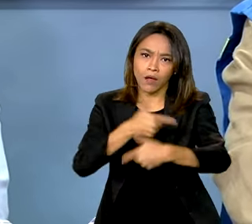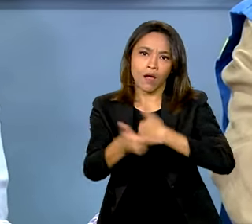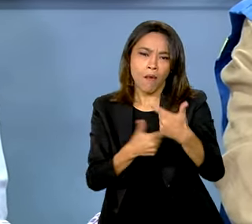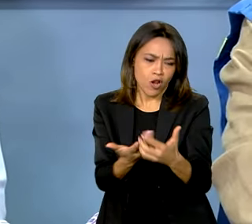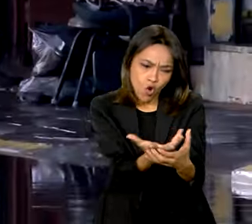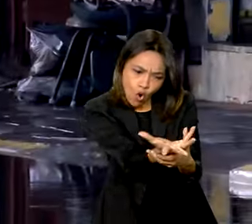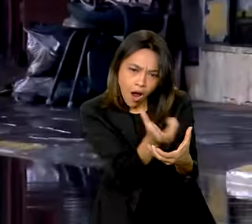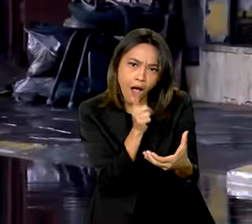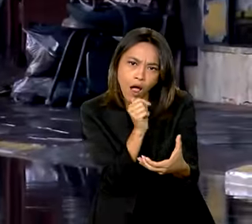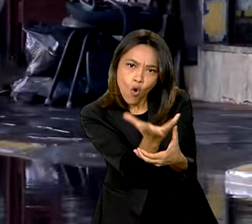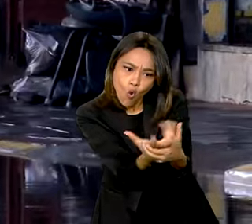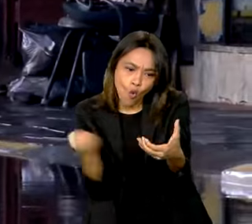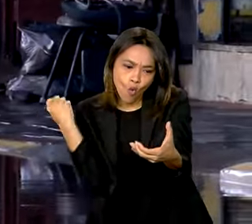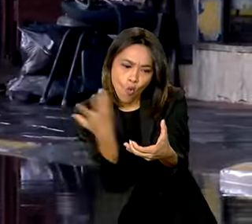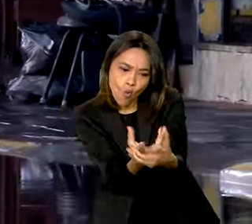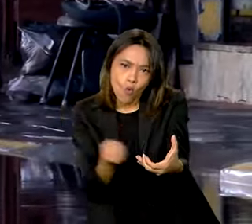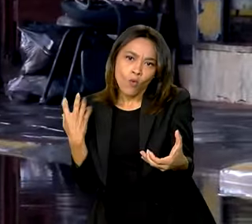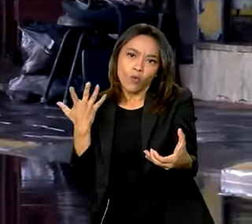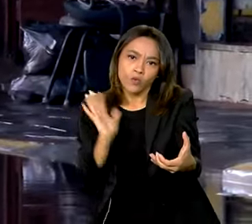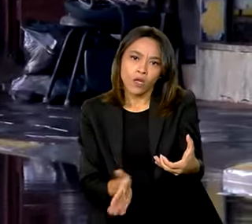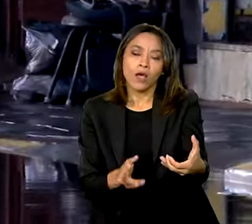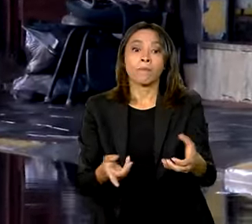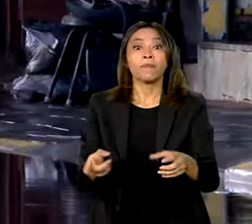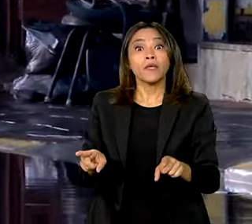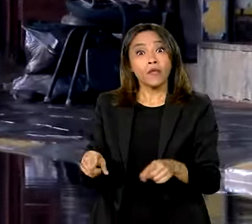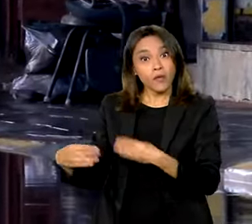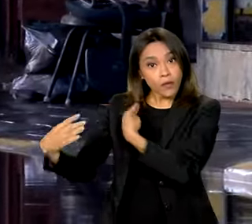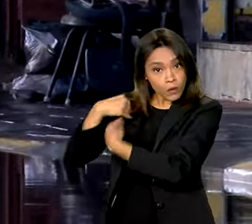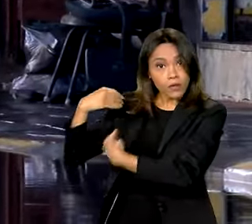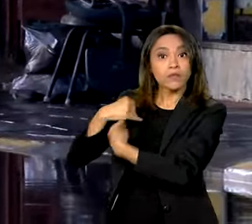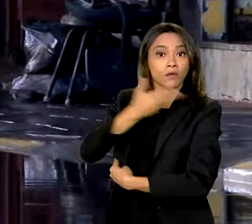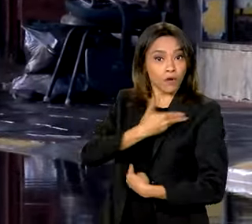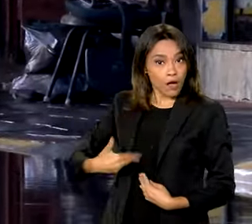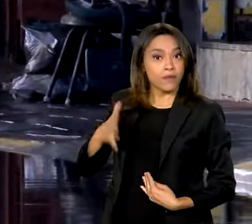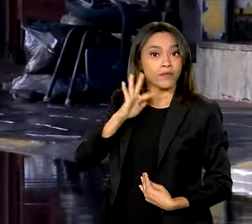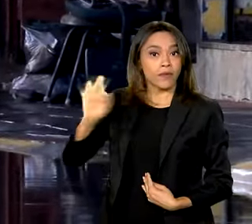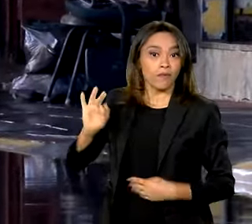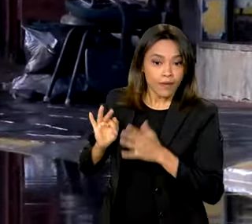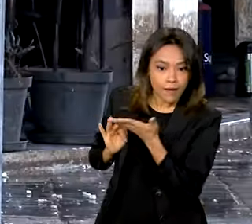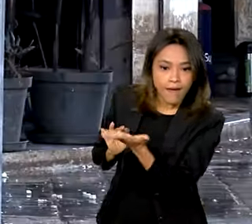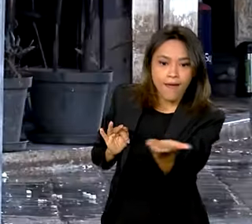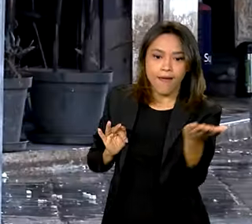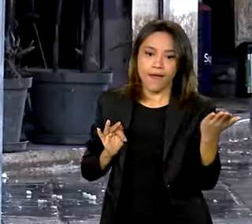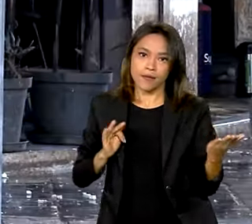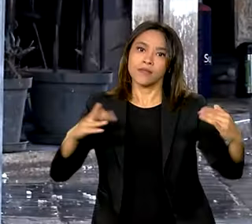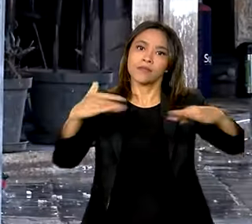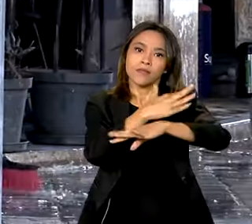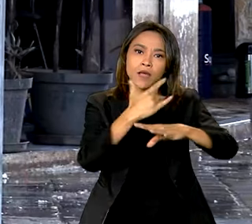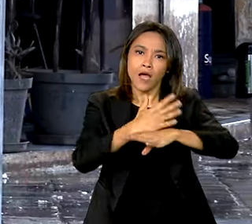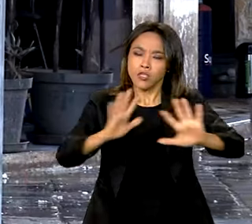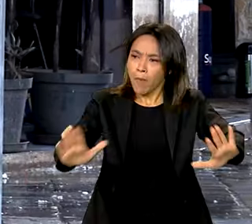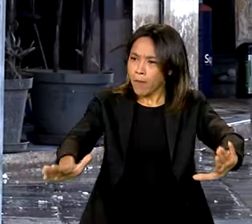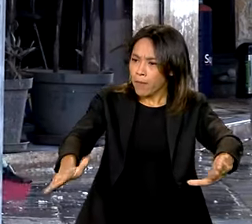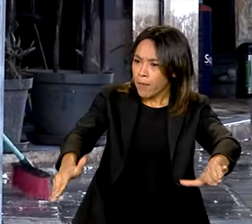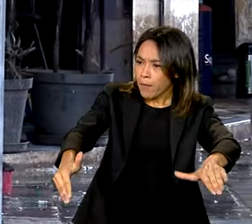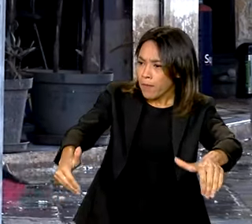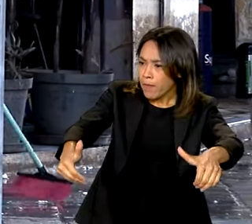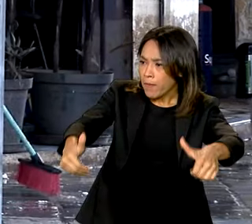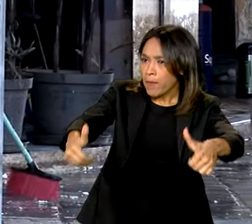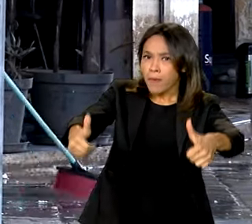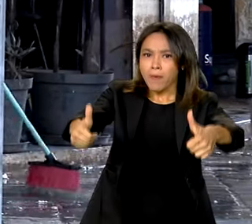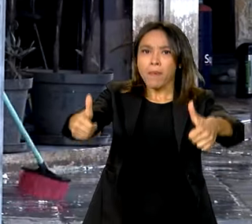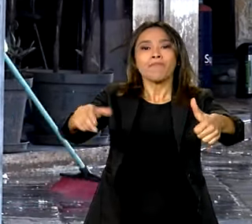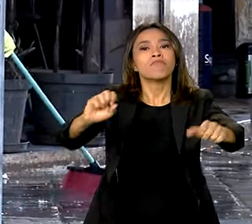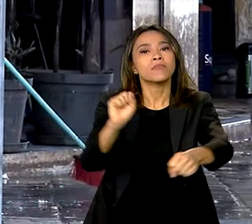desta água. E a orientação do governo federal é que a reconstrução deve começar antes mesmo da